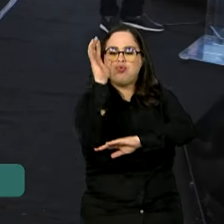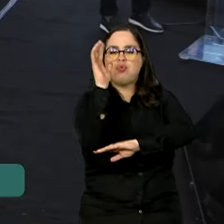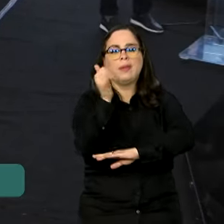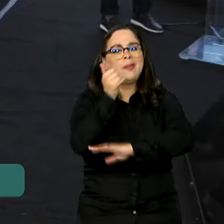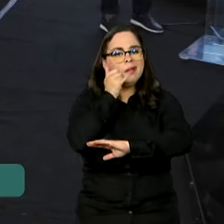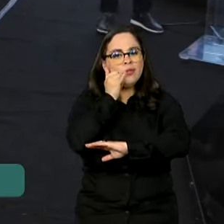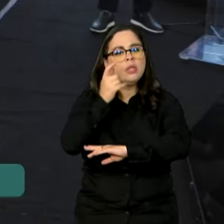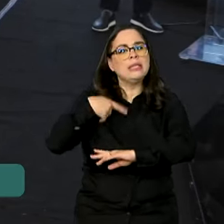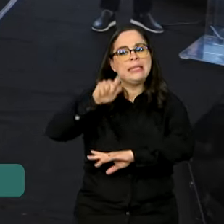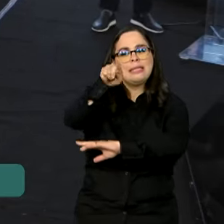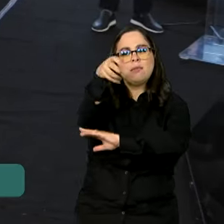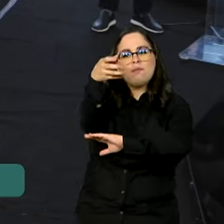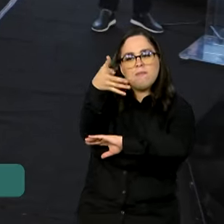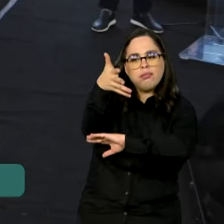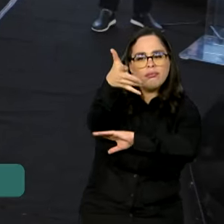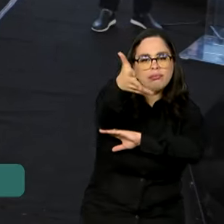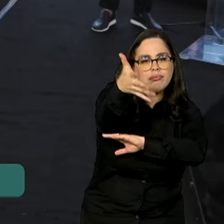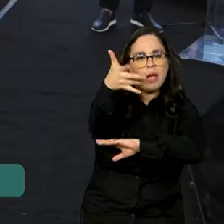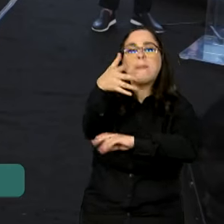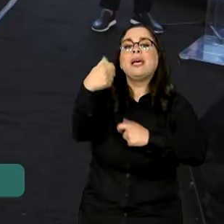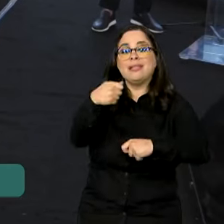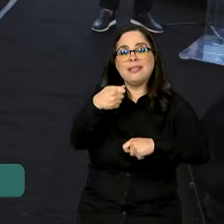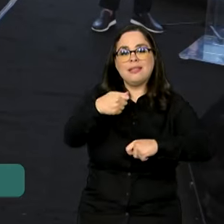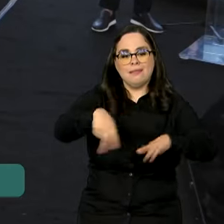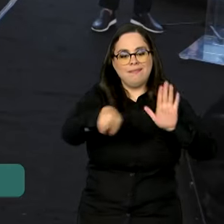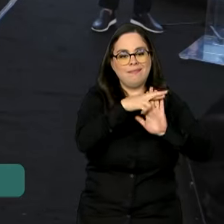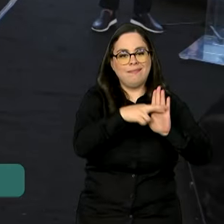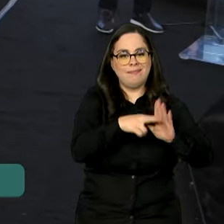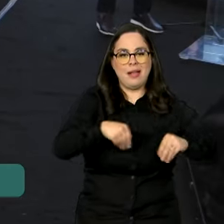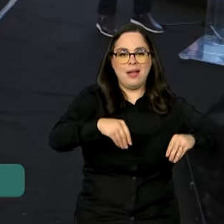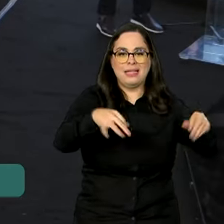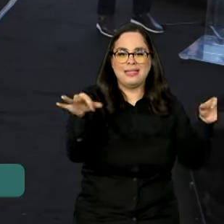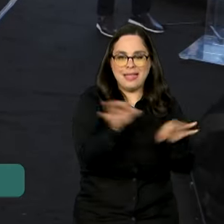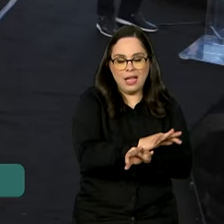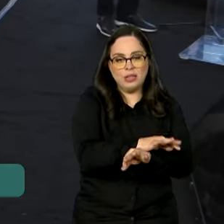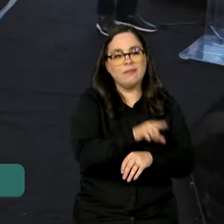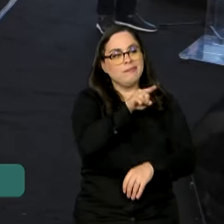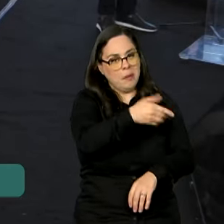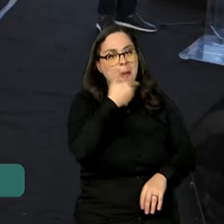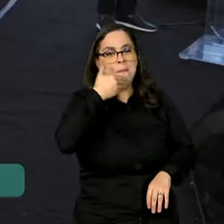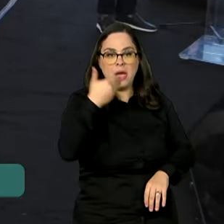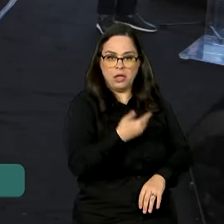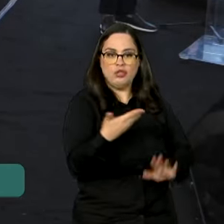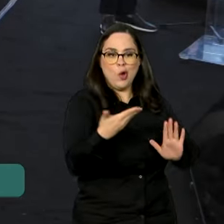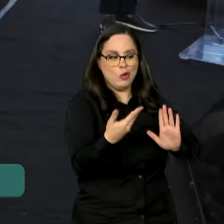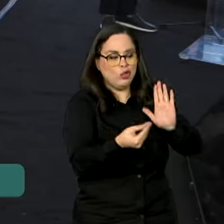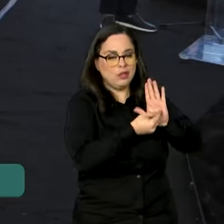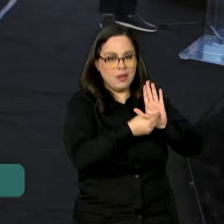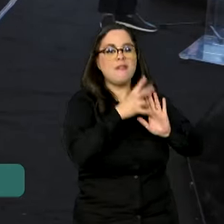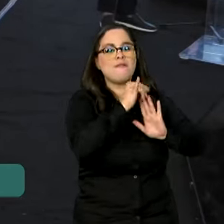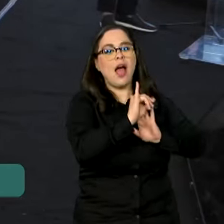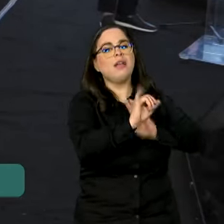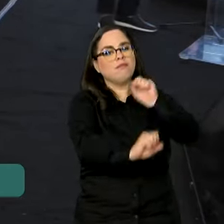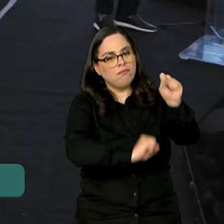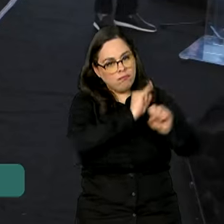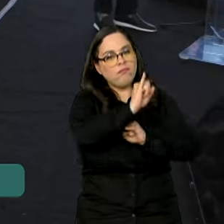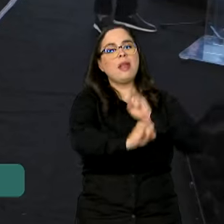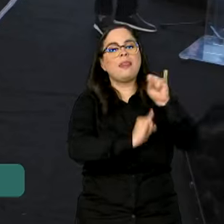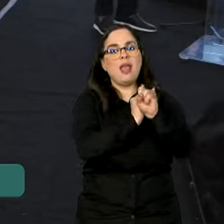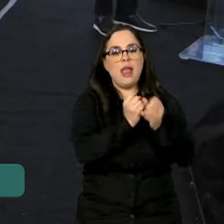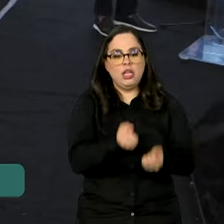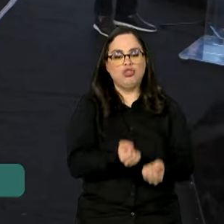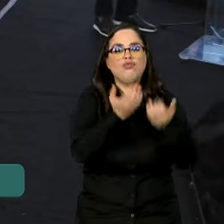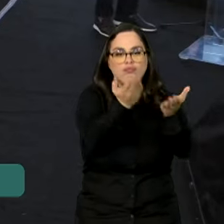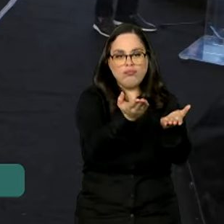cobertura, precisava essa terra estar regularizada. E como você lá pediu lá hoje, nós vamos levar assim conectividade,